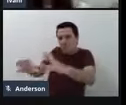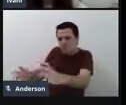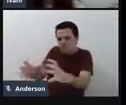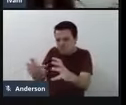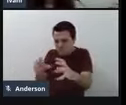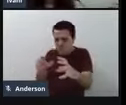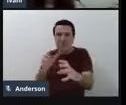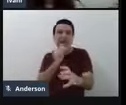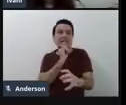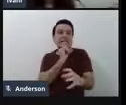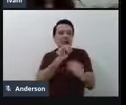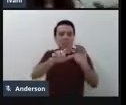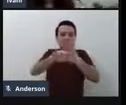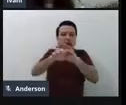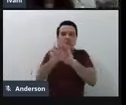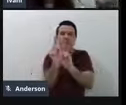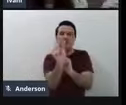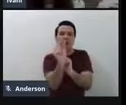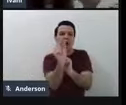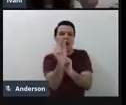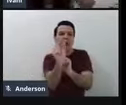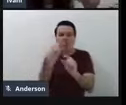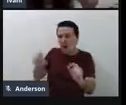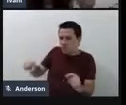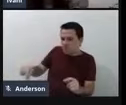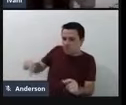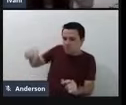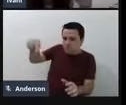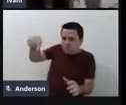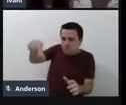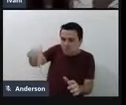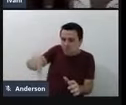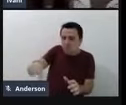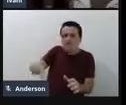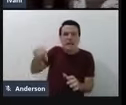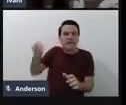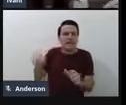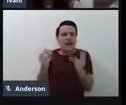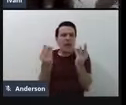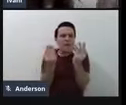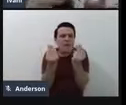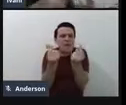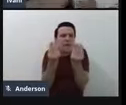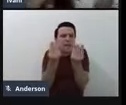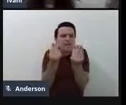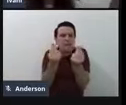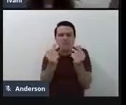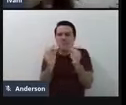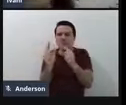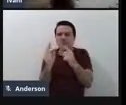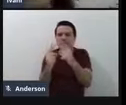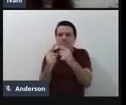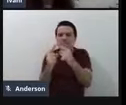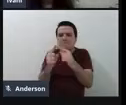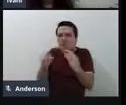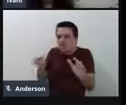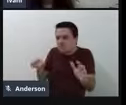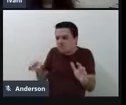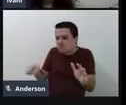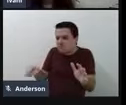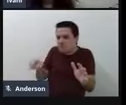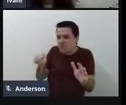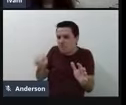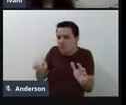pinça para você encaixar, um movimento, né, muito sutil com os dedos, com o dedo indicador para você ligar e